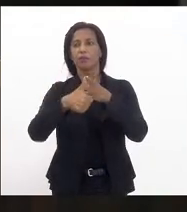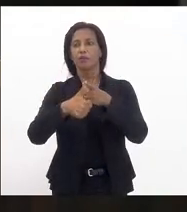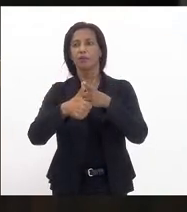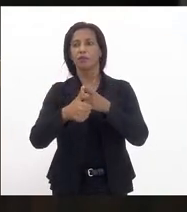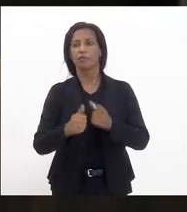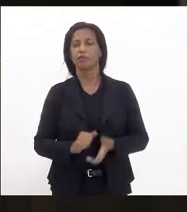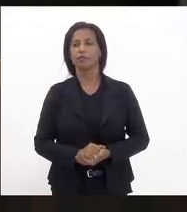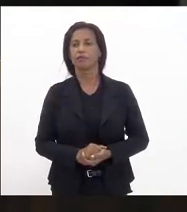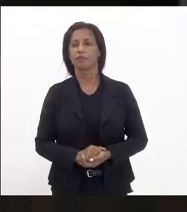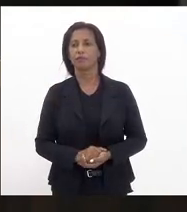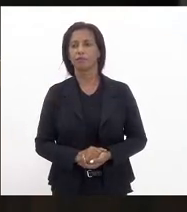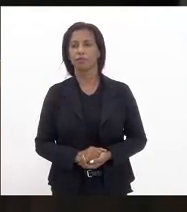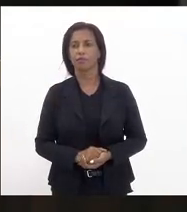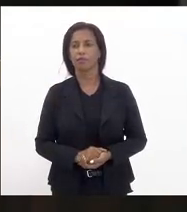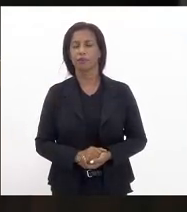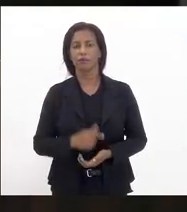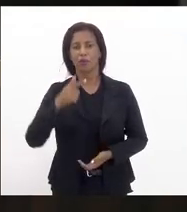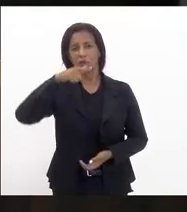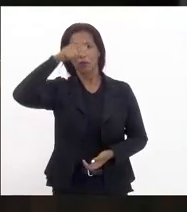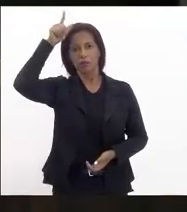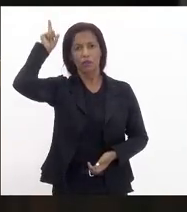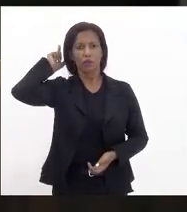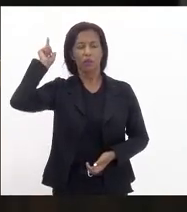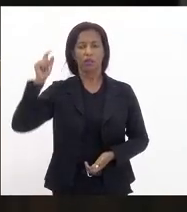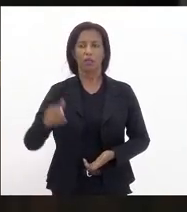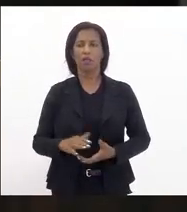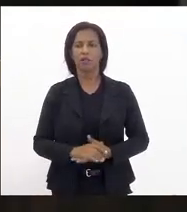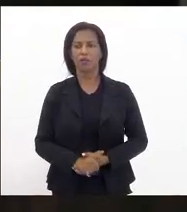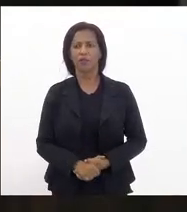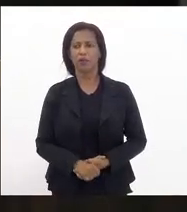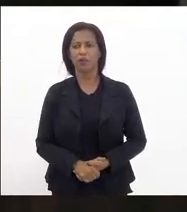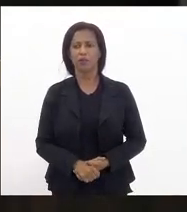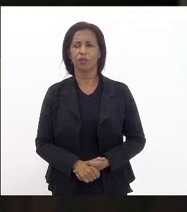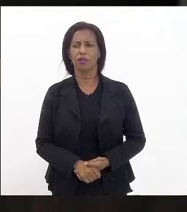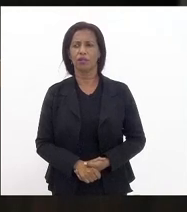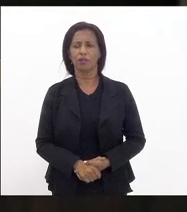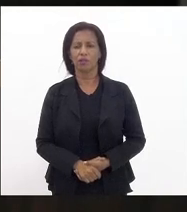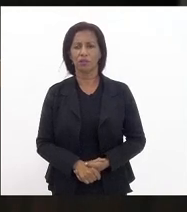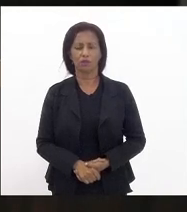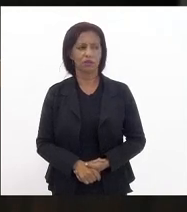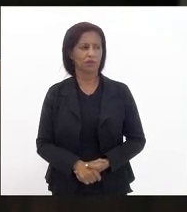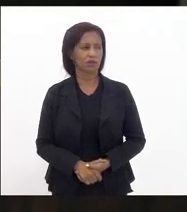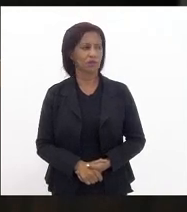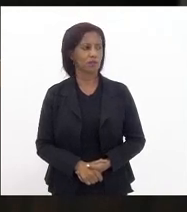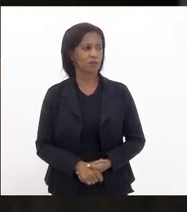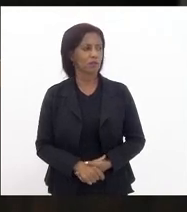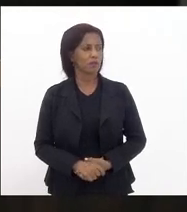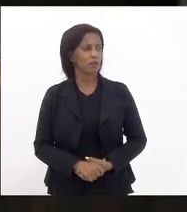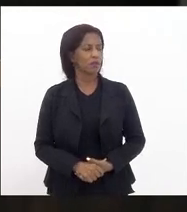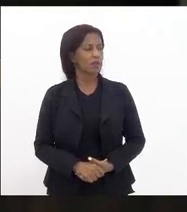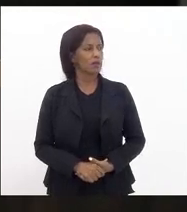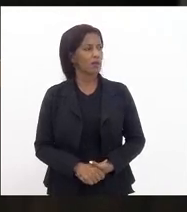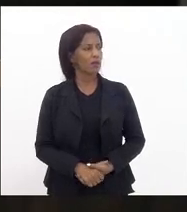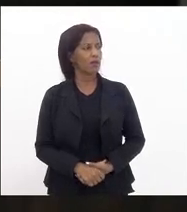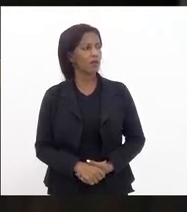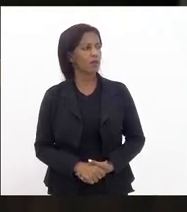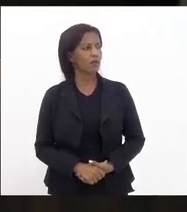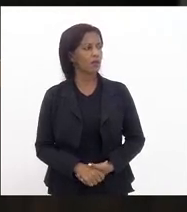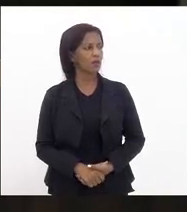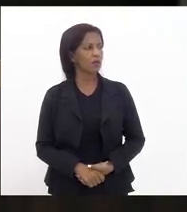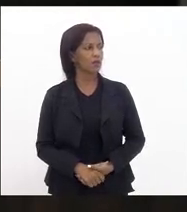escrito é o nobre deputado Luiz Paulo Vossa Excelência dispõe de 10 minutos do tempo regimental